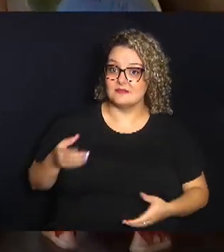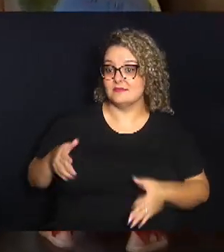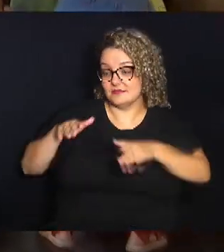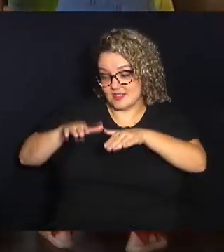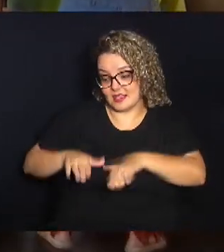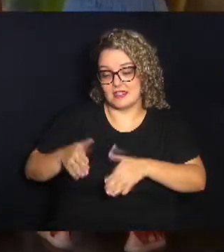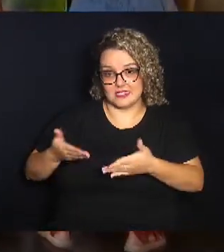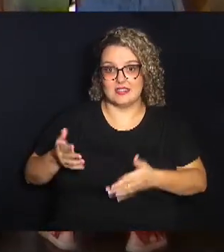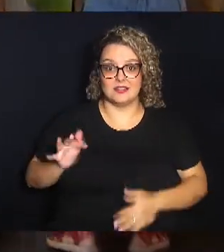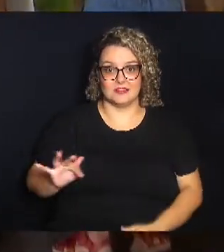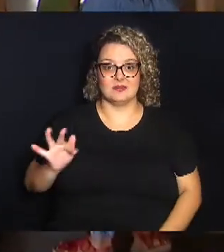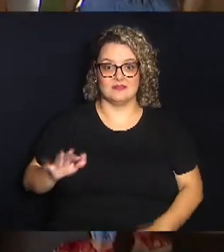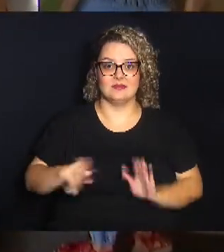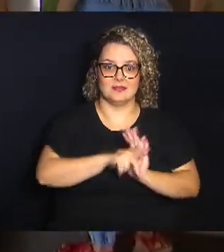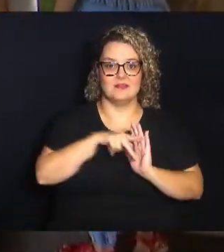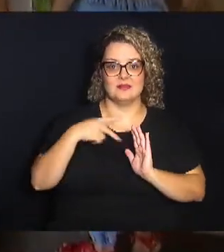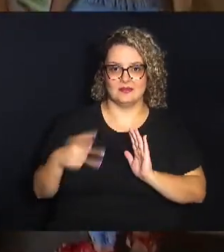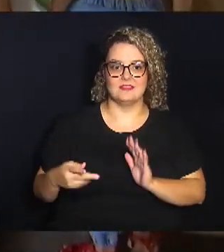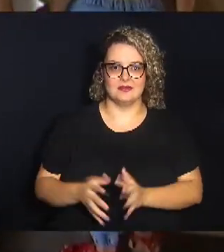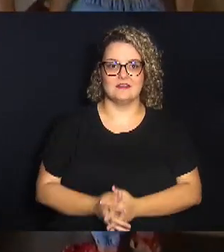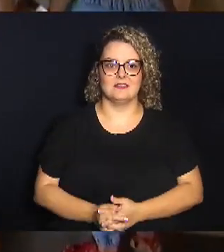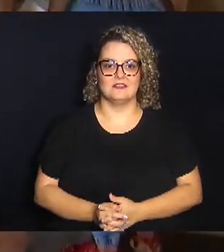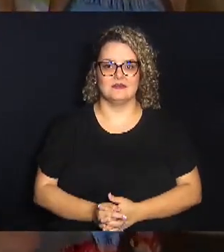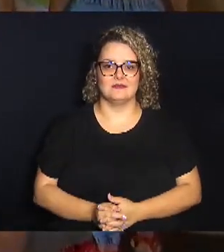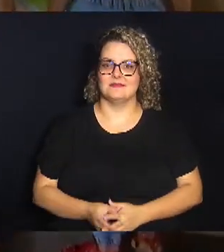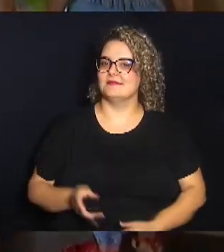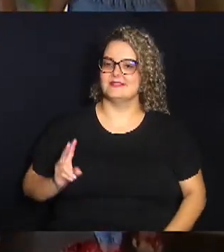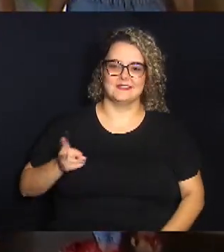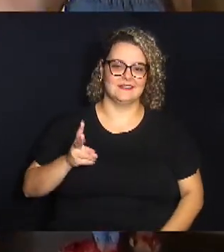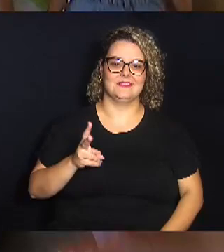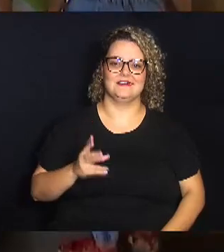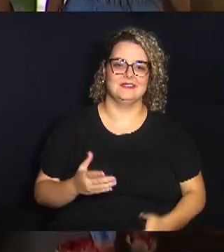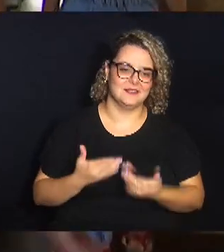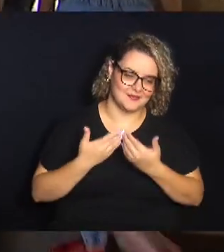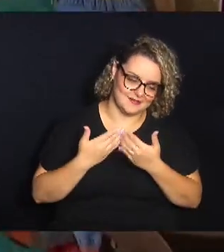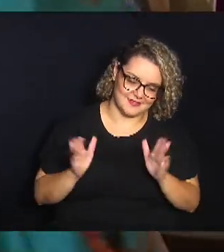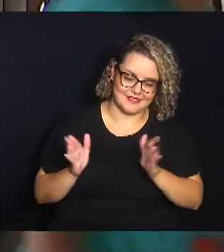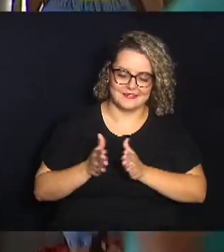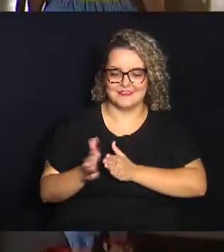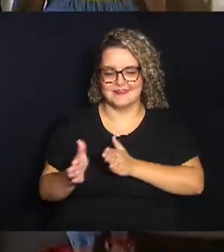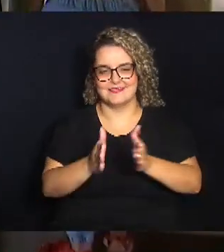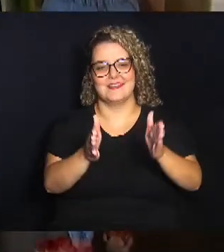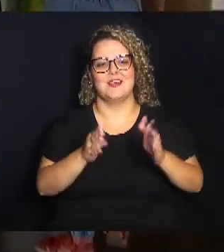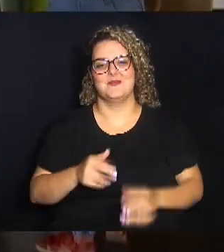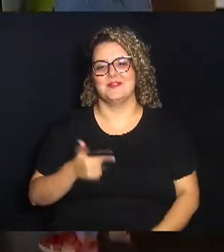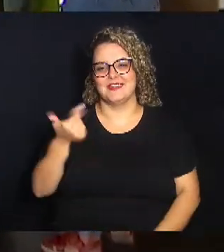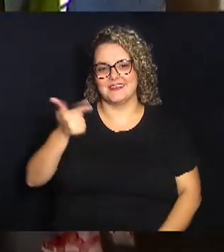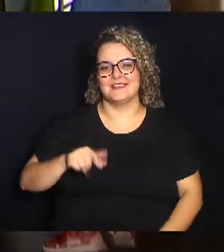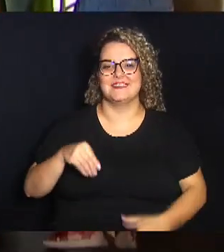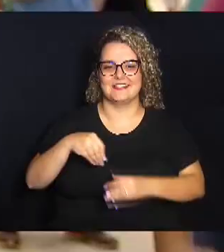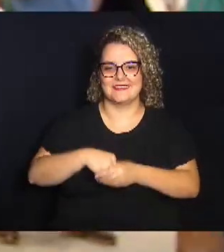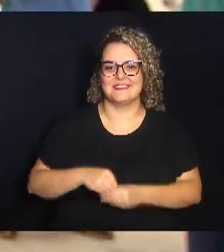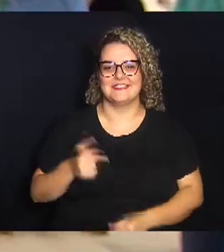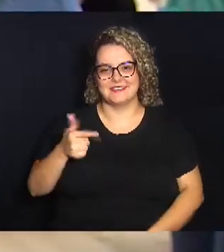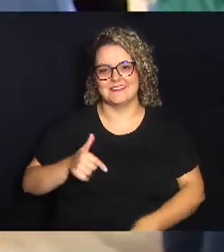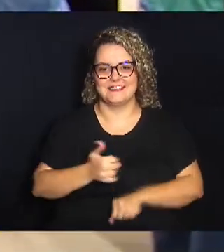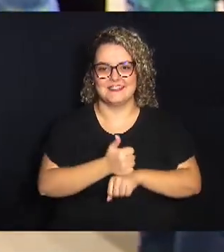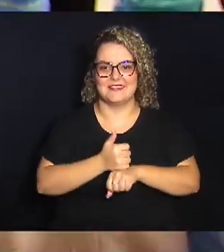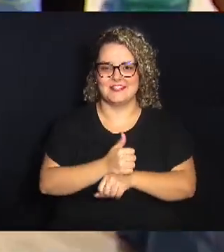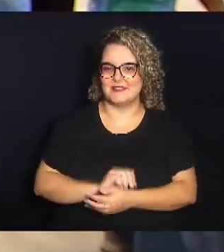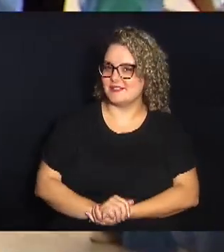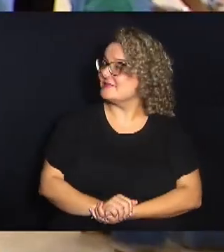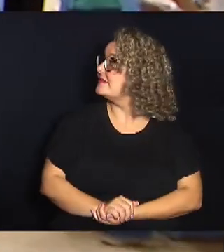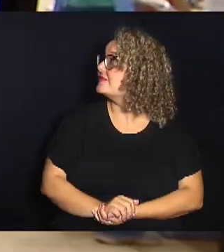aqui na universidade, que a gente sinta pertencente. Isso com certeza vai abrir muitos caminhos para a gente continuar aqui dentro e seguir a nossa carreira. Acho que é um